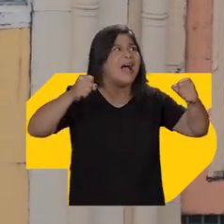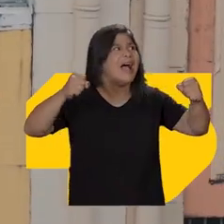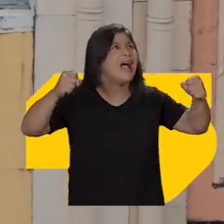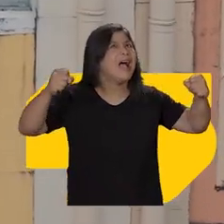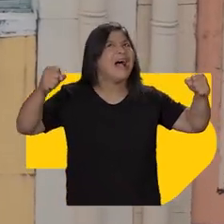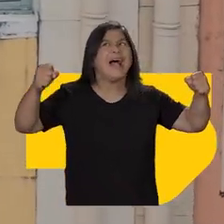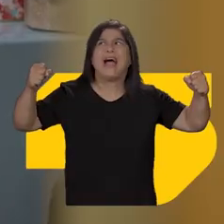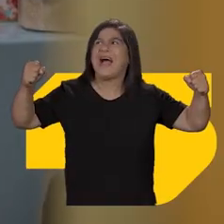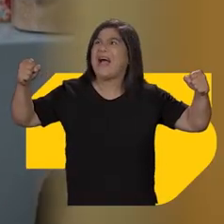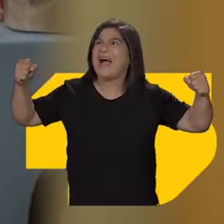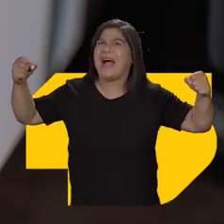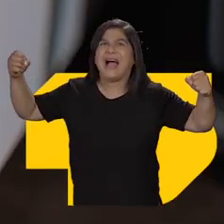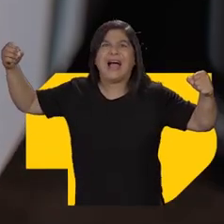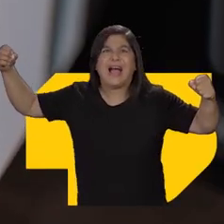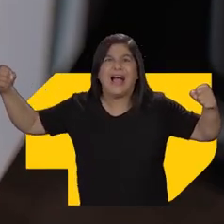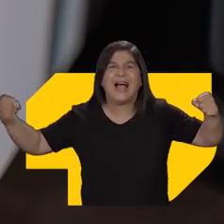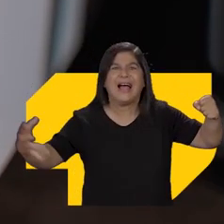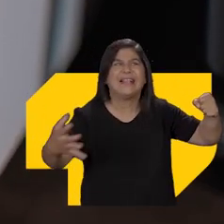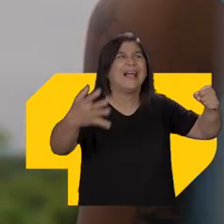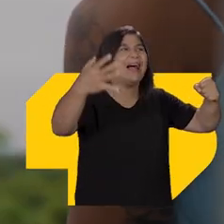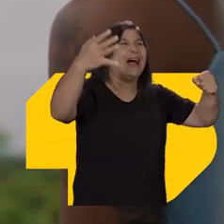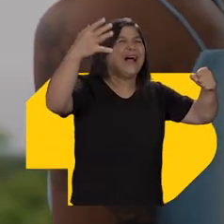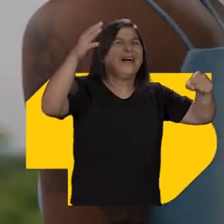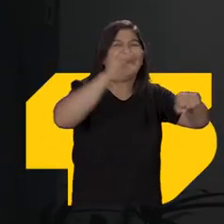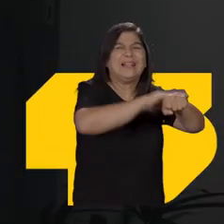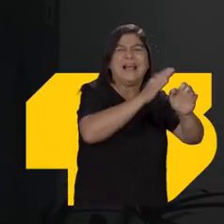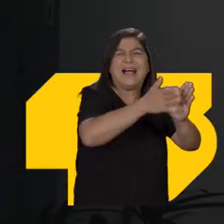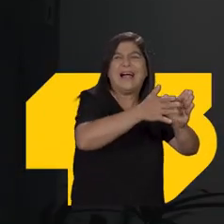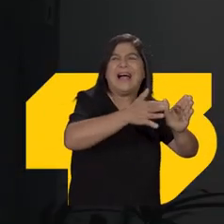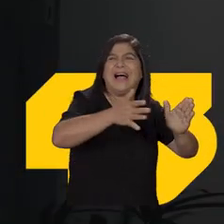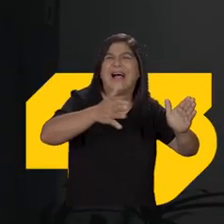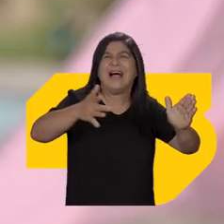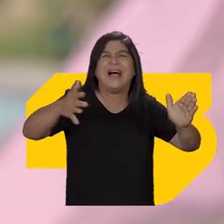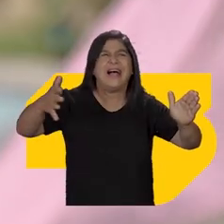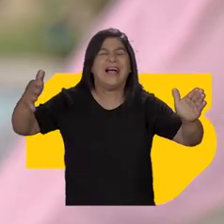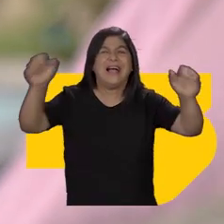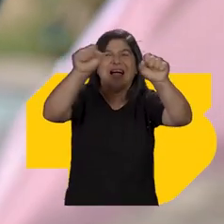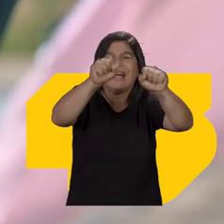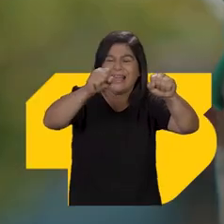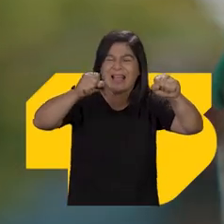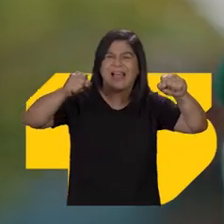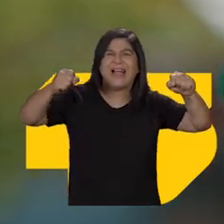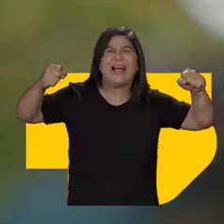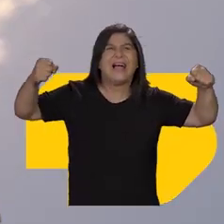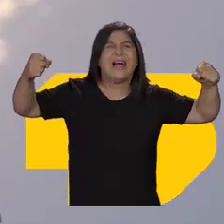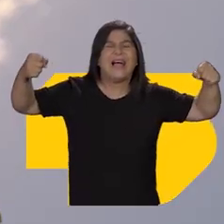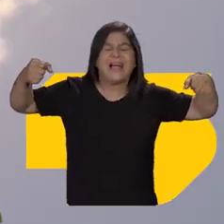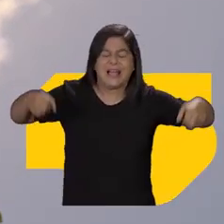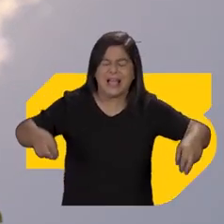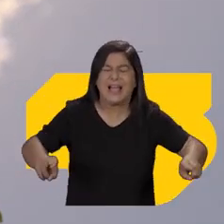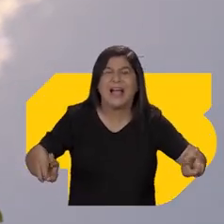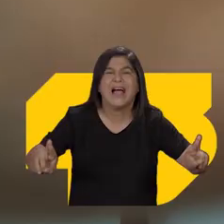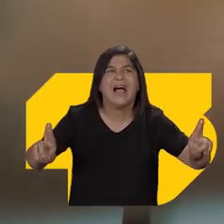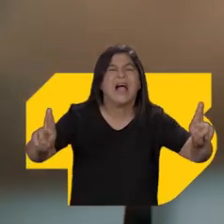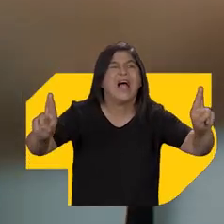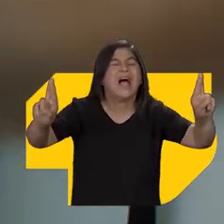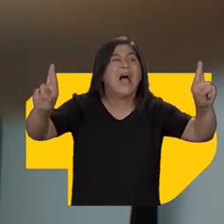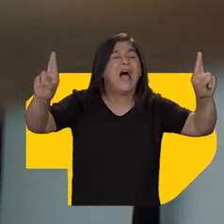tempo A Paraíba abriu as portas para Abriu as janelas para a esperança iluminar